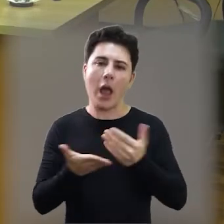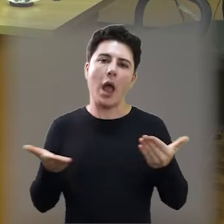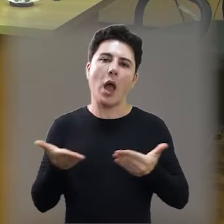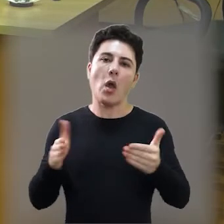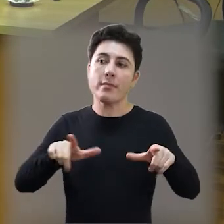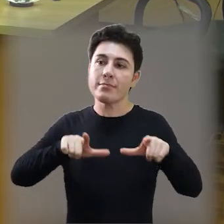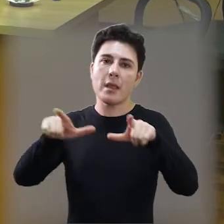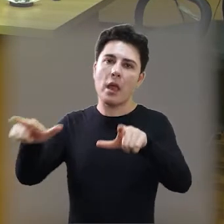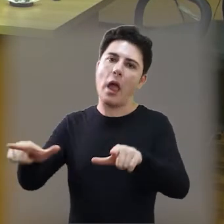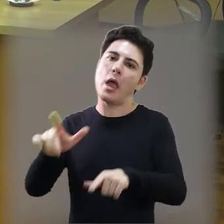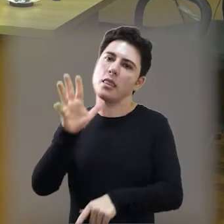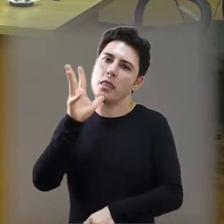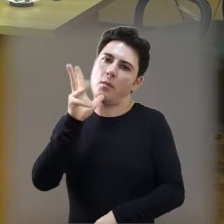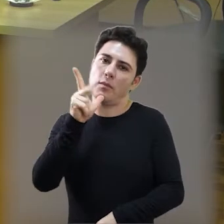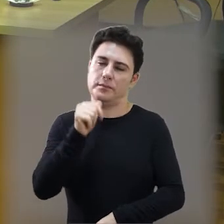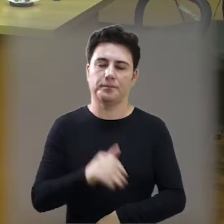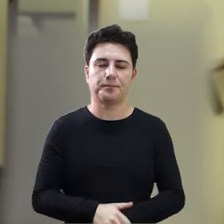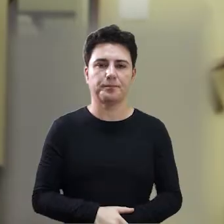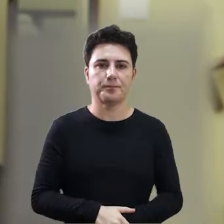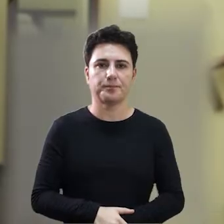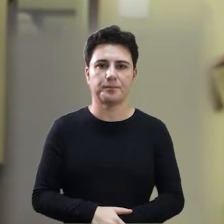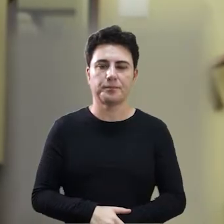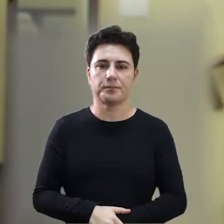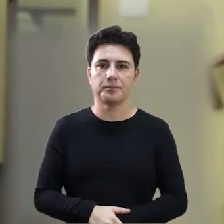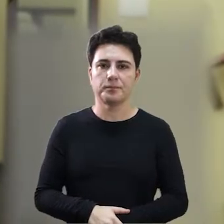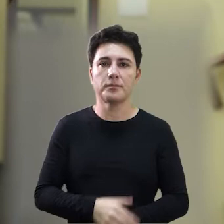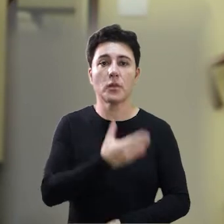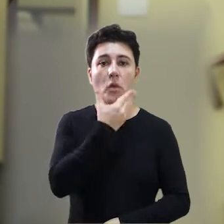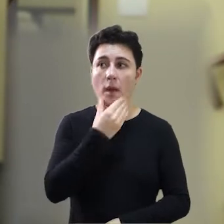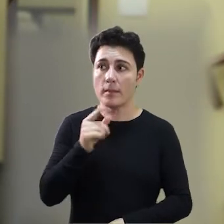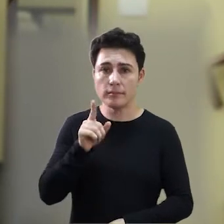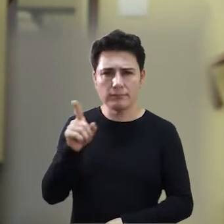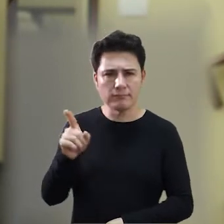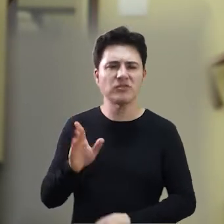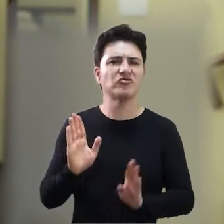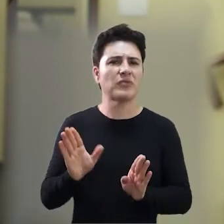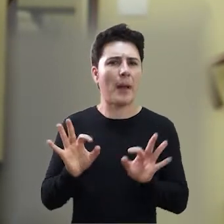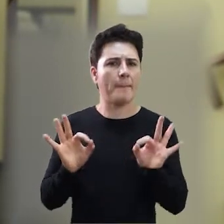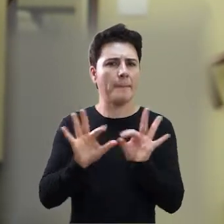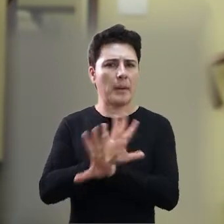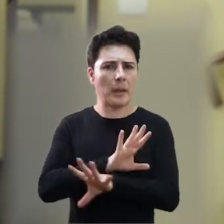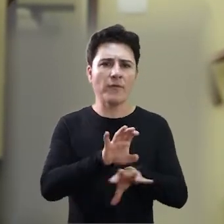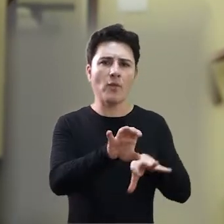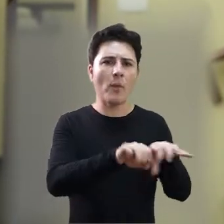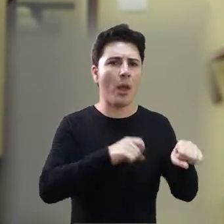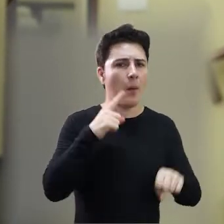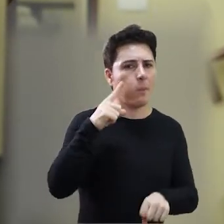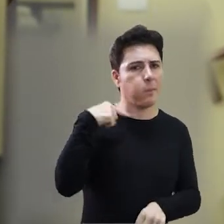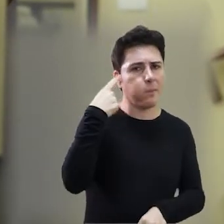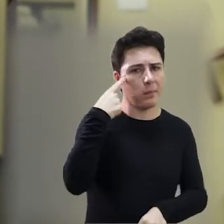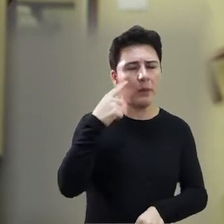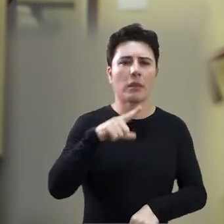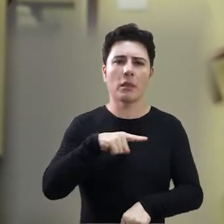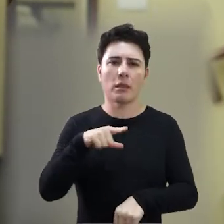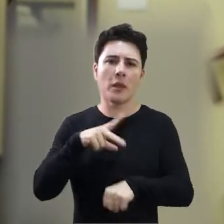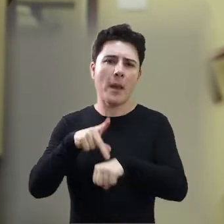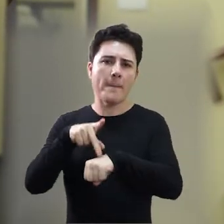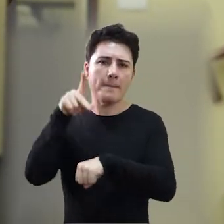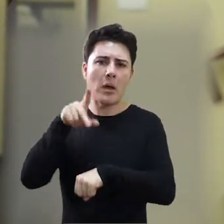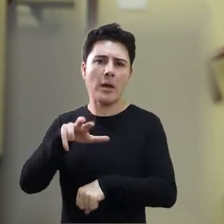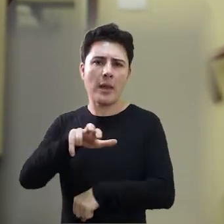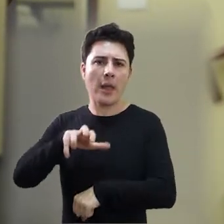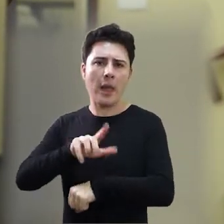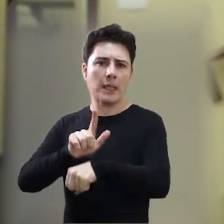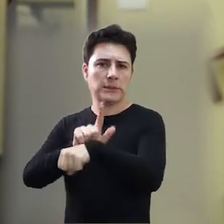pandemia teve sua entrega adiada. O Alexandre Minguim é uma pessoa extremamente preparada, formada em Direito, tem